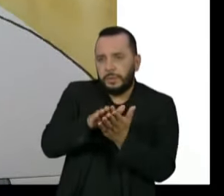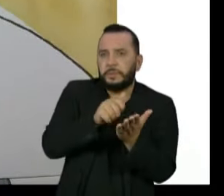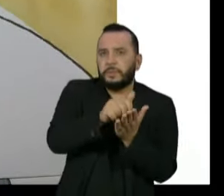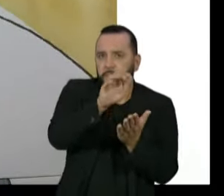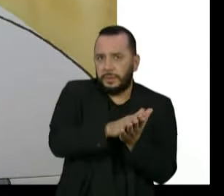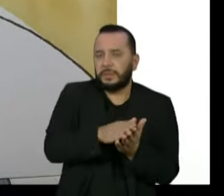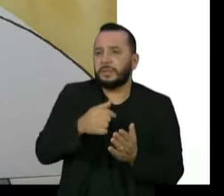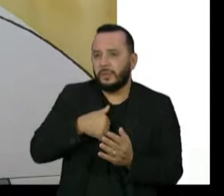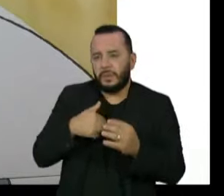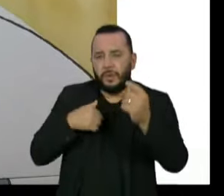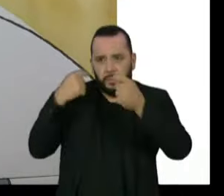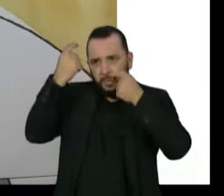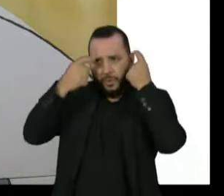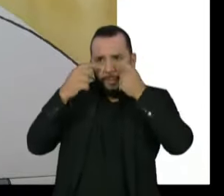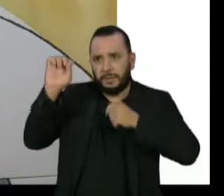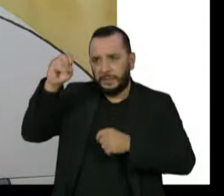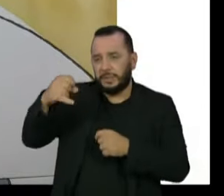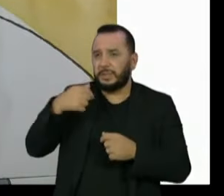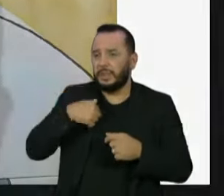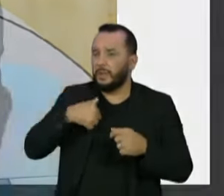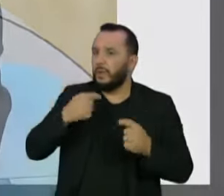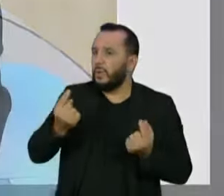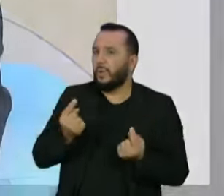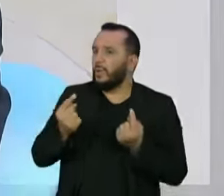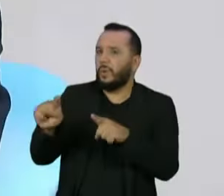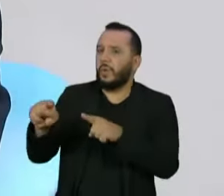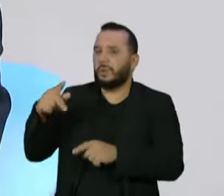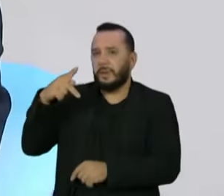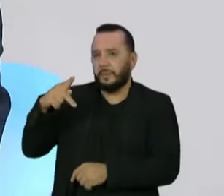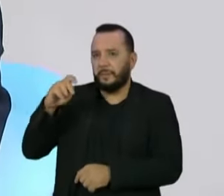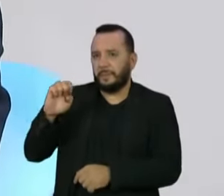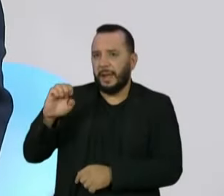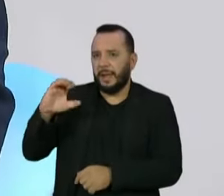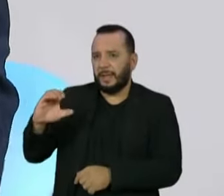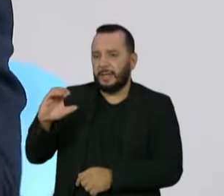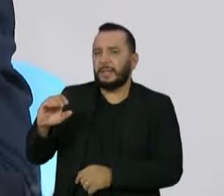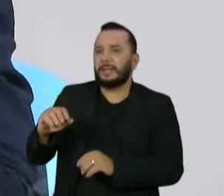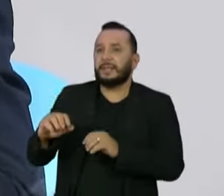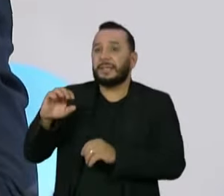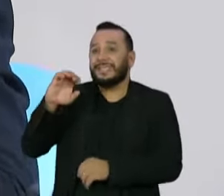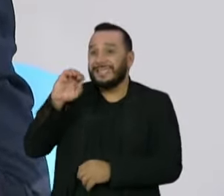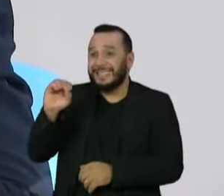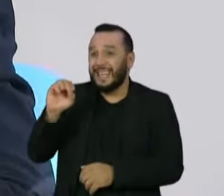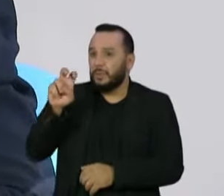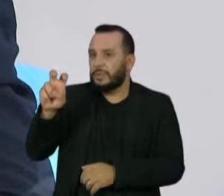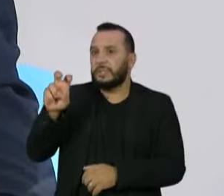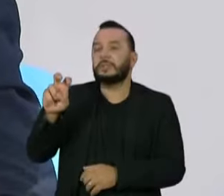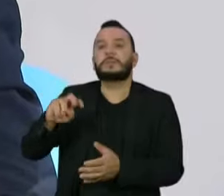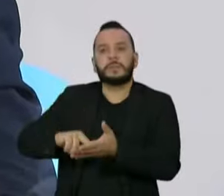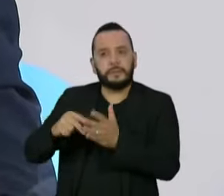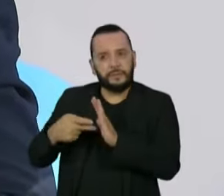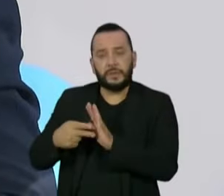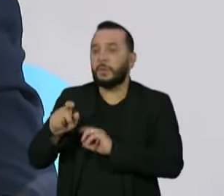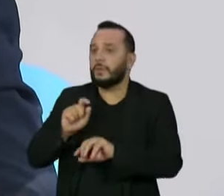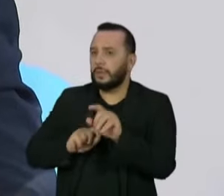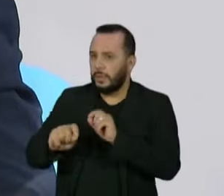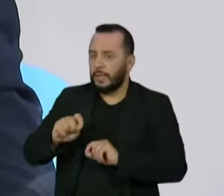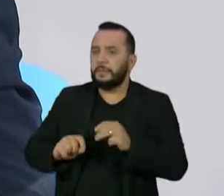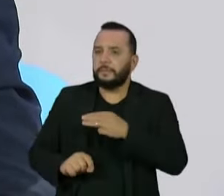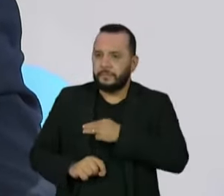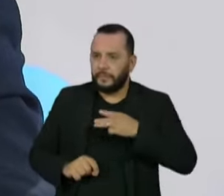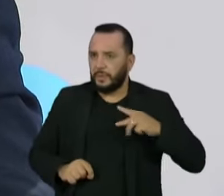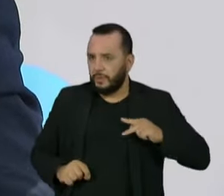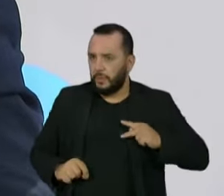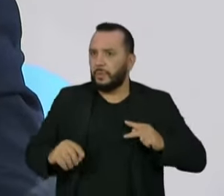preocupa, eu sou radicalmente contra essa PEC 05, porque ela vai enfraquecer mais uma vez o Ministério